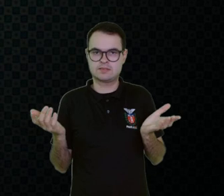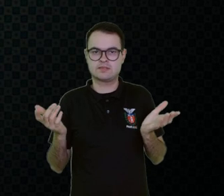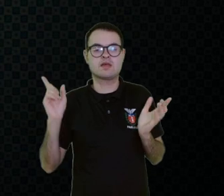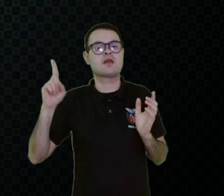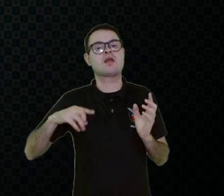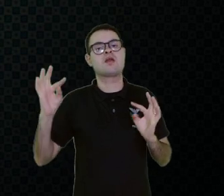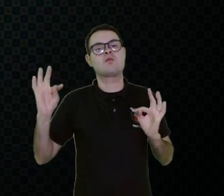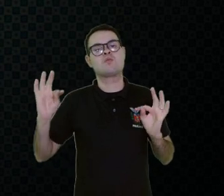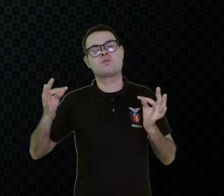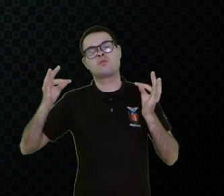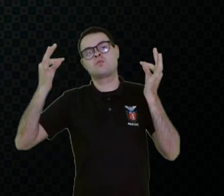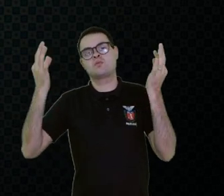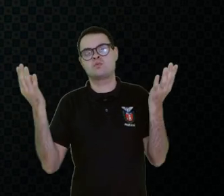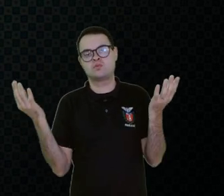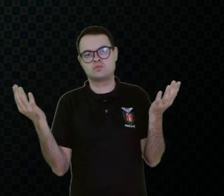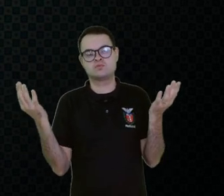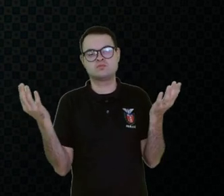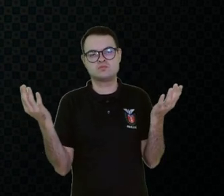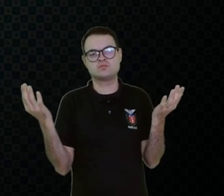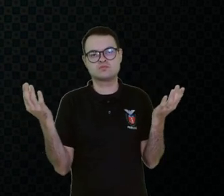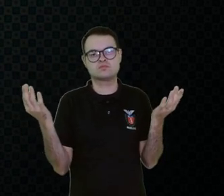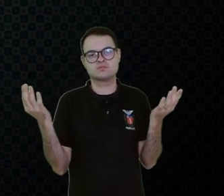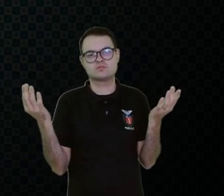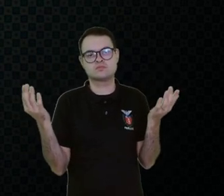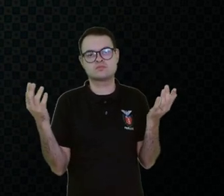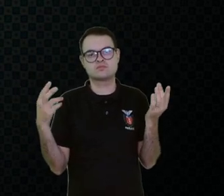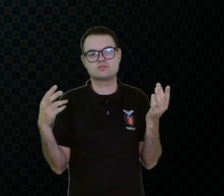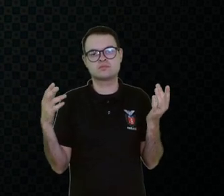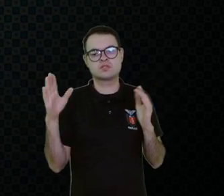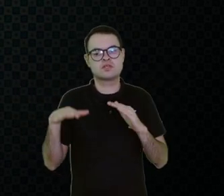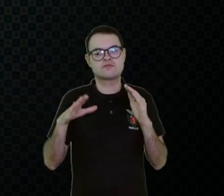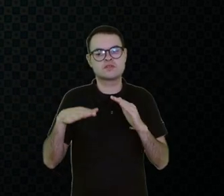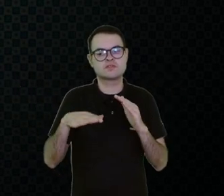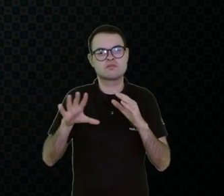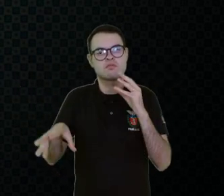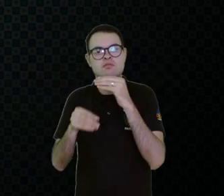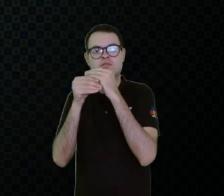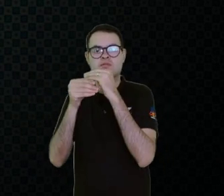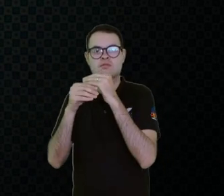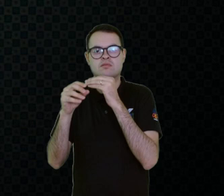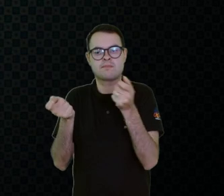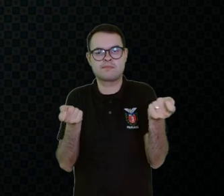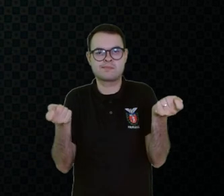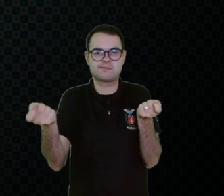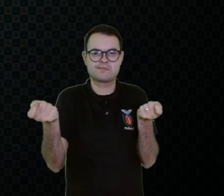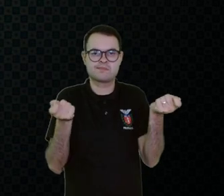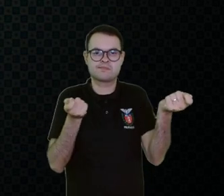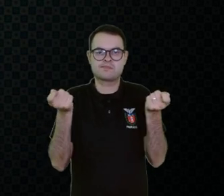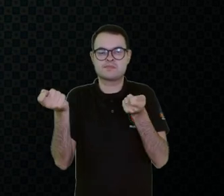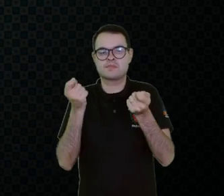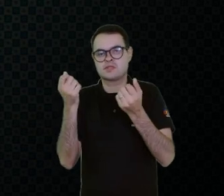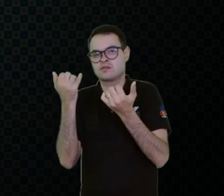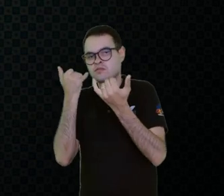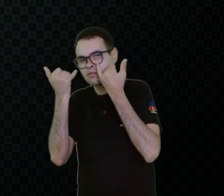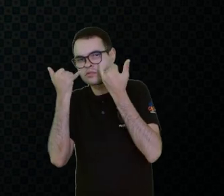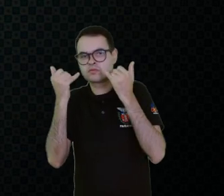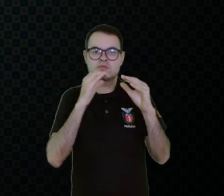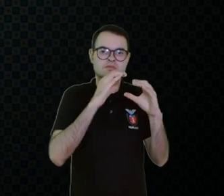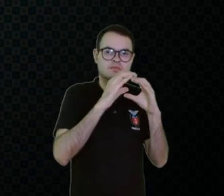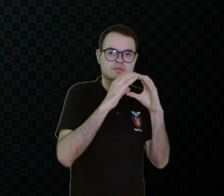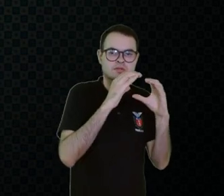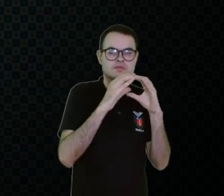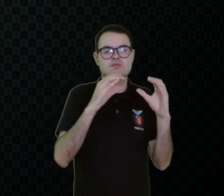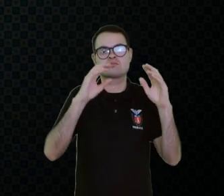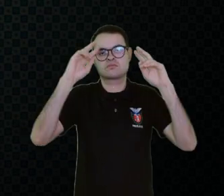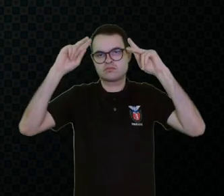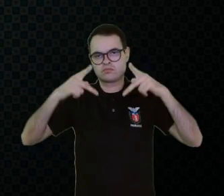tecnologia que interfere, medir o processo de informação e comunicação dos